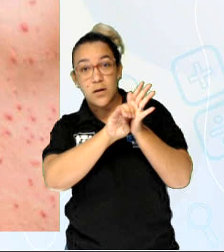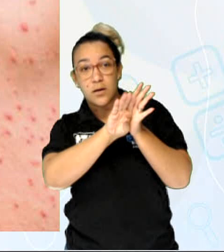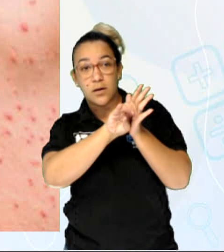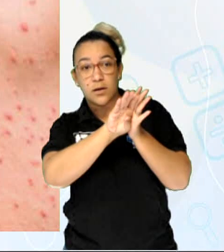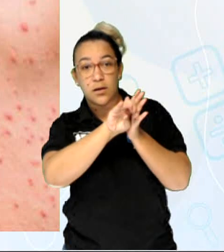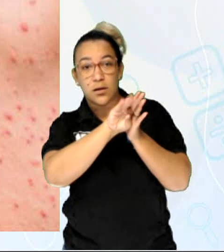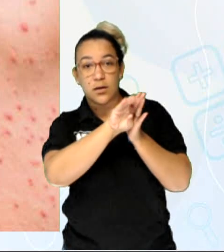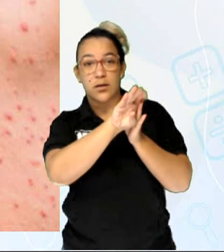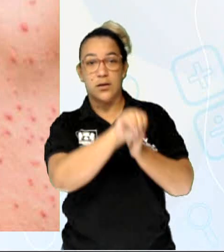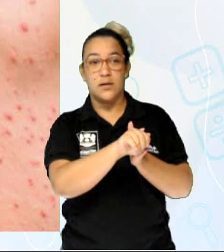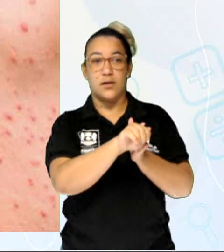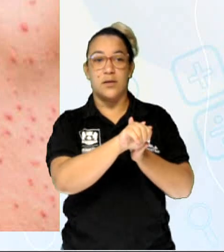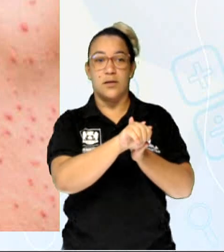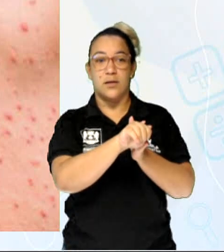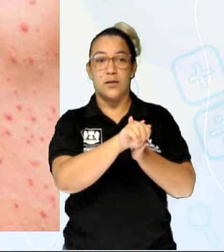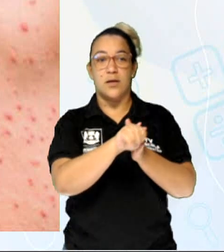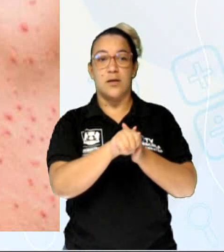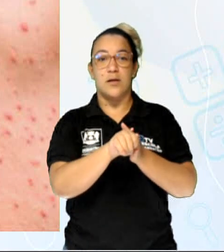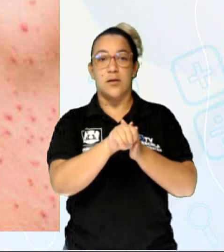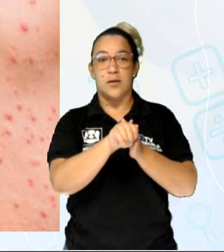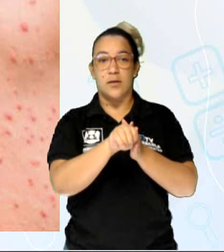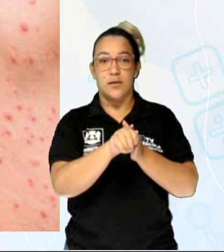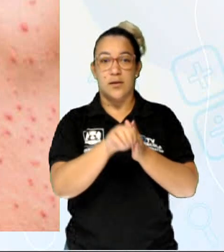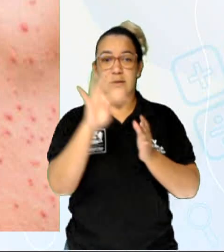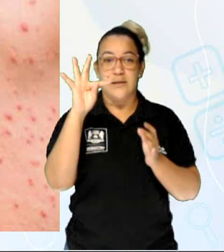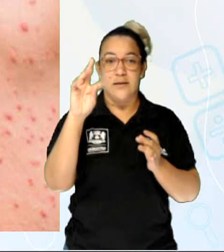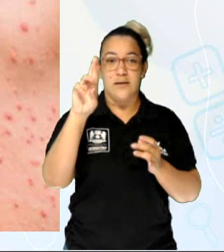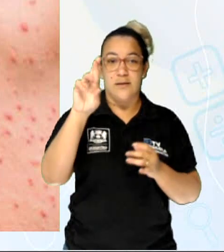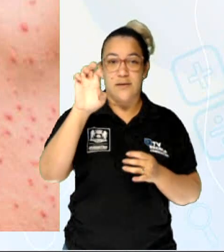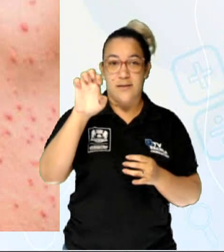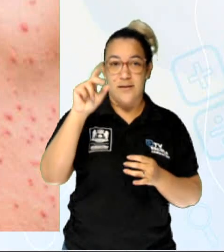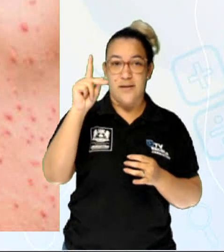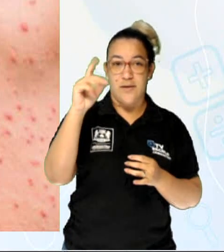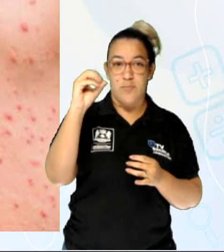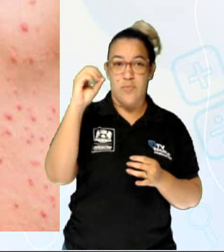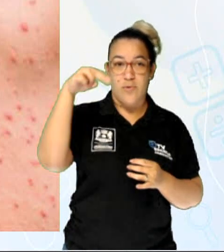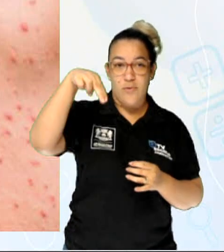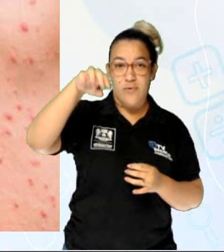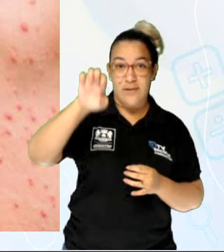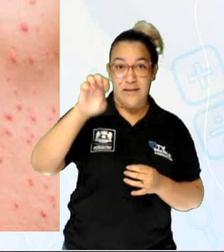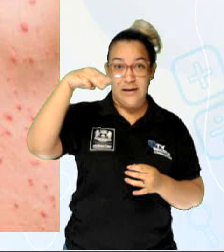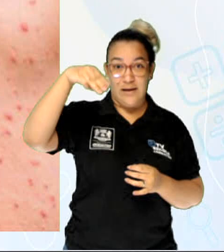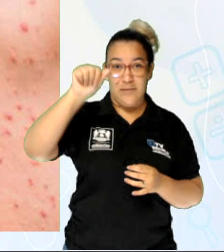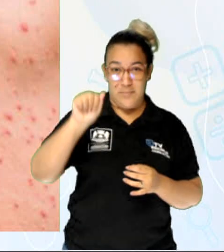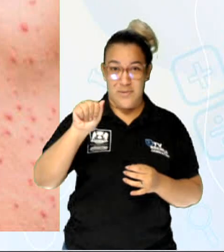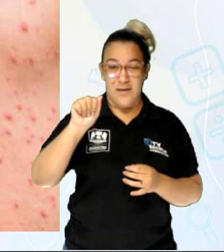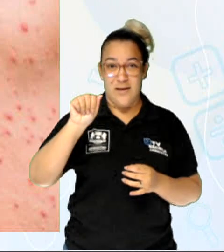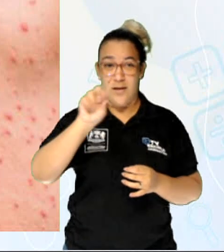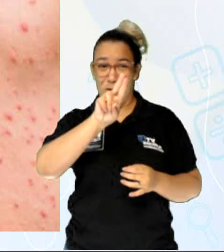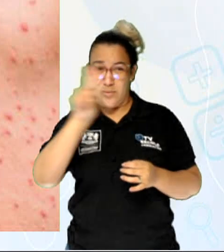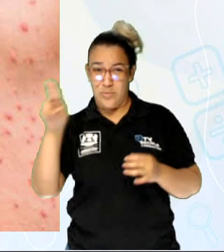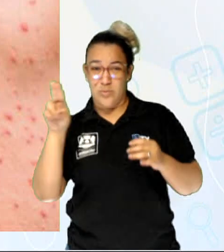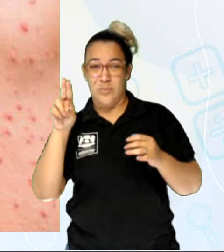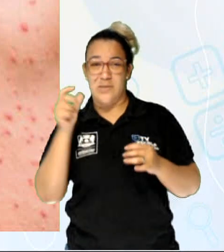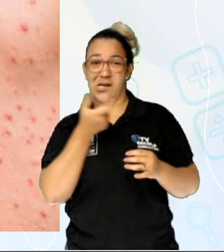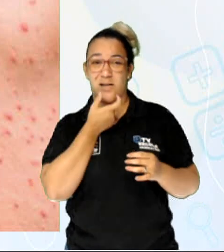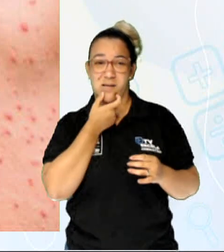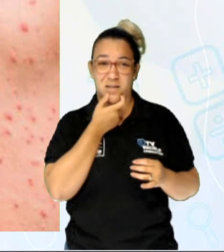Treponema pallidum. Eita, esse nome é mesmo, Treponema pallidum.